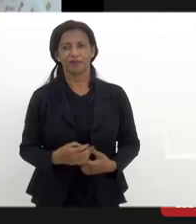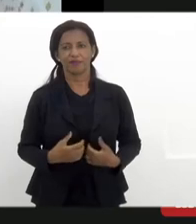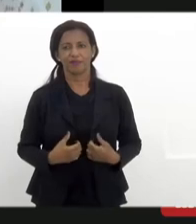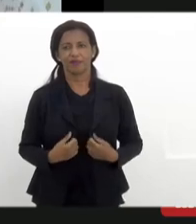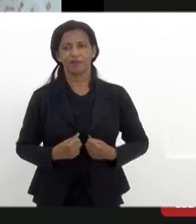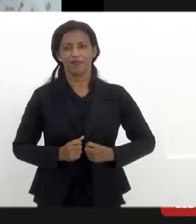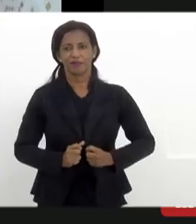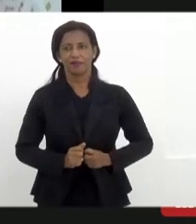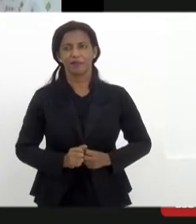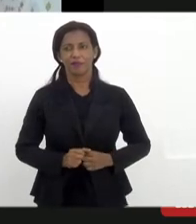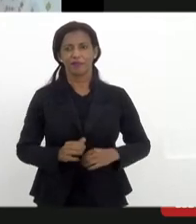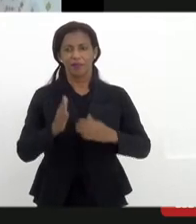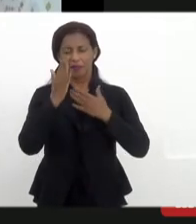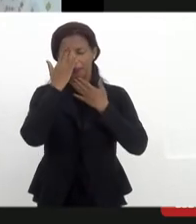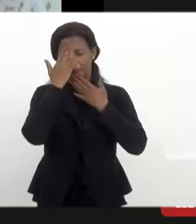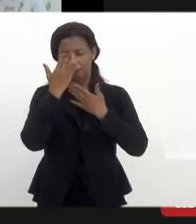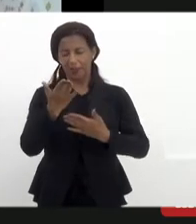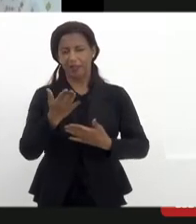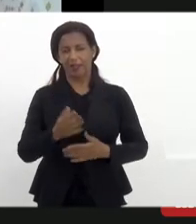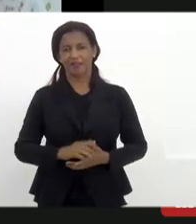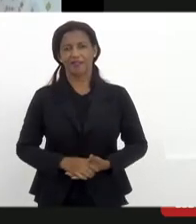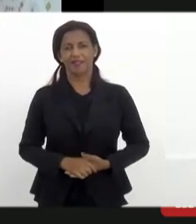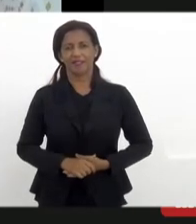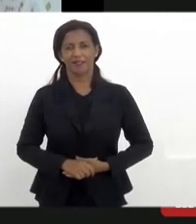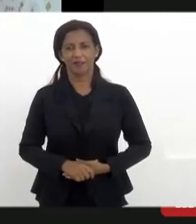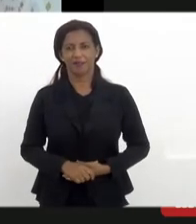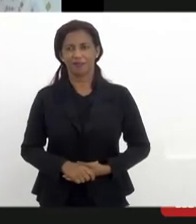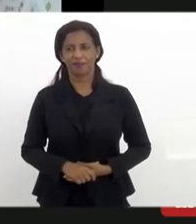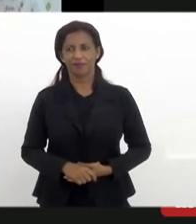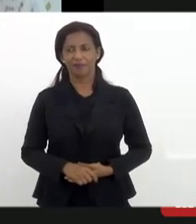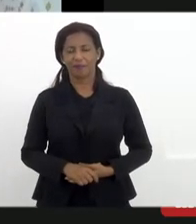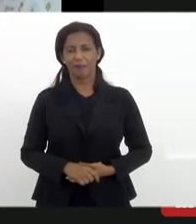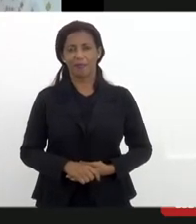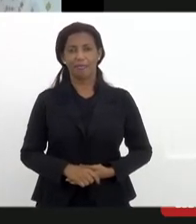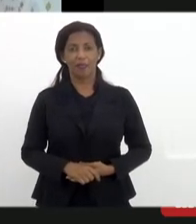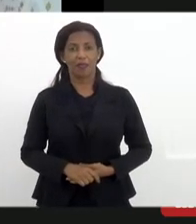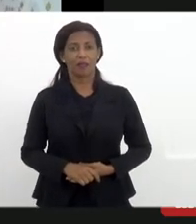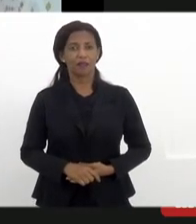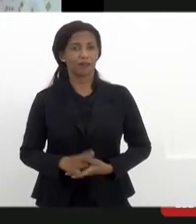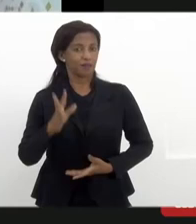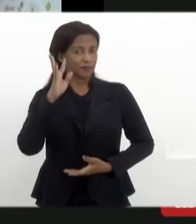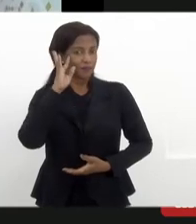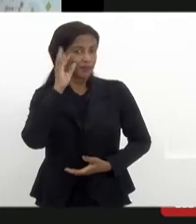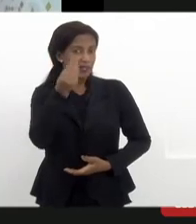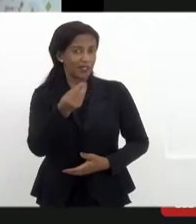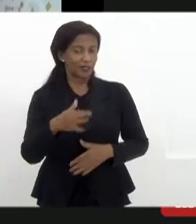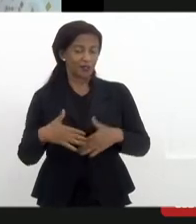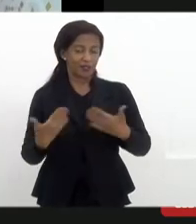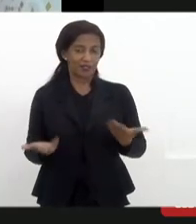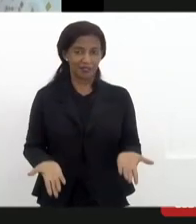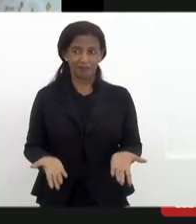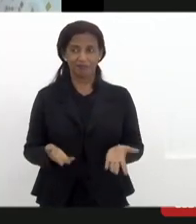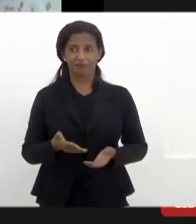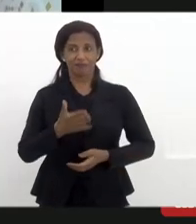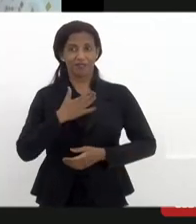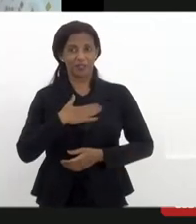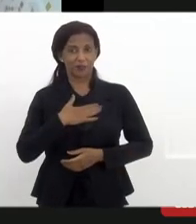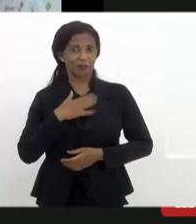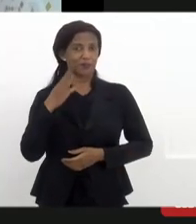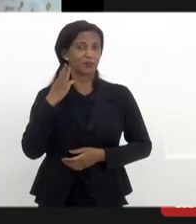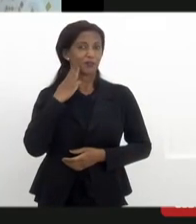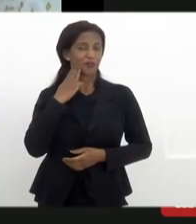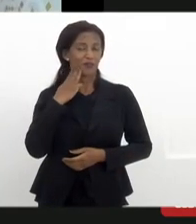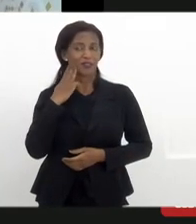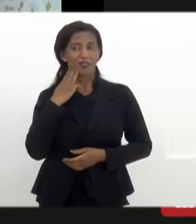Obrigada, gente, força para nós. Obrigada, Mônica. E para resolver, logicamente, além de mim, do deputado